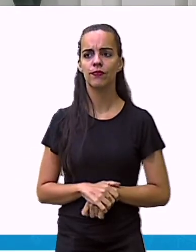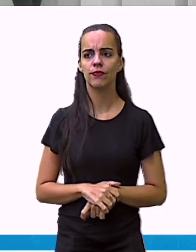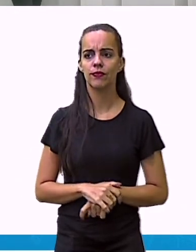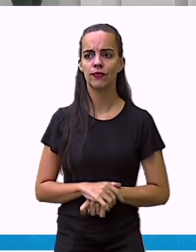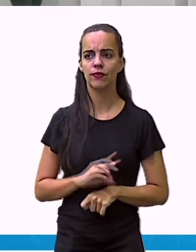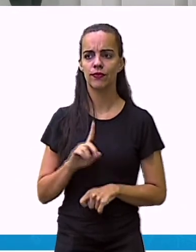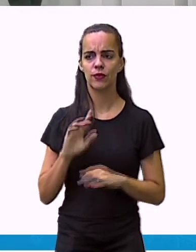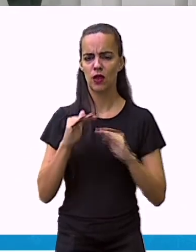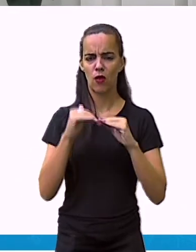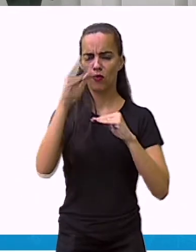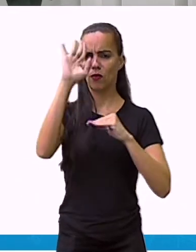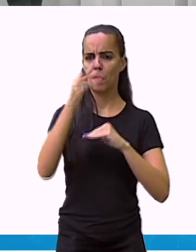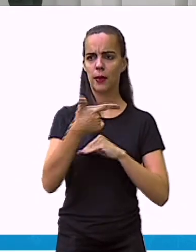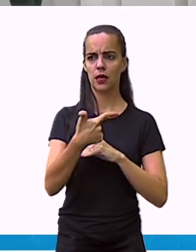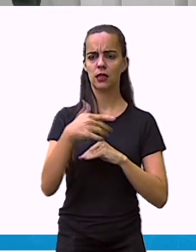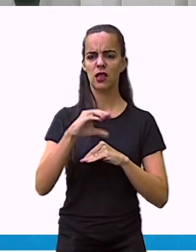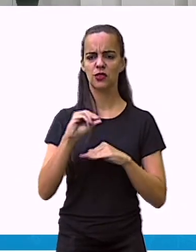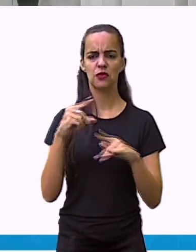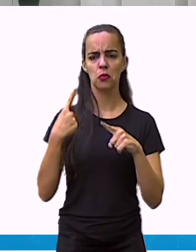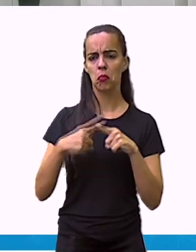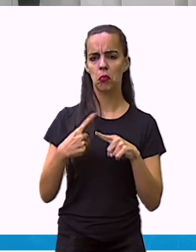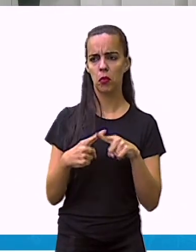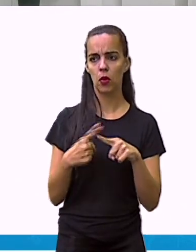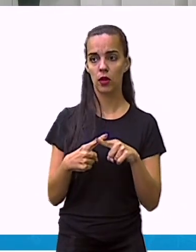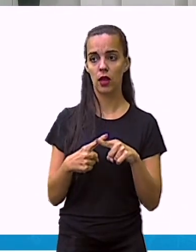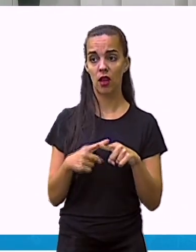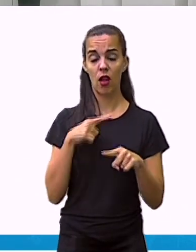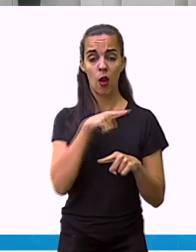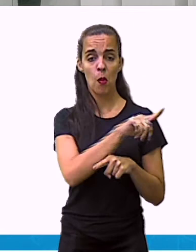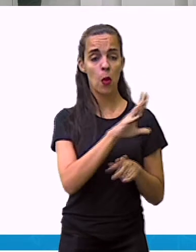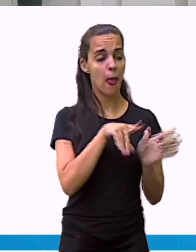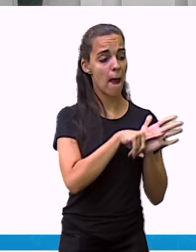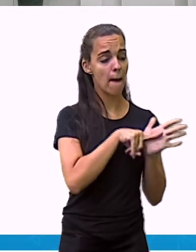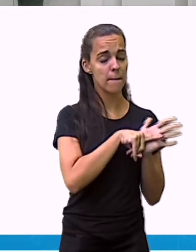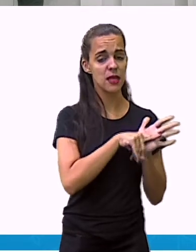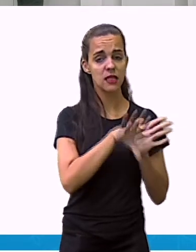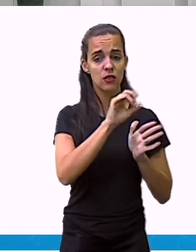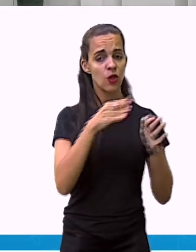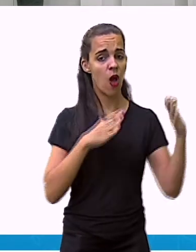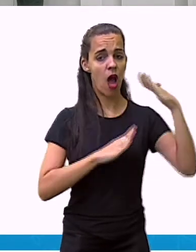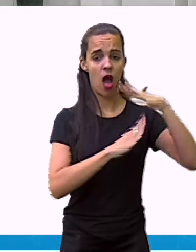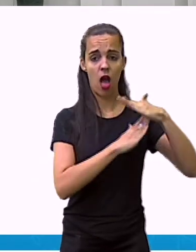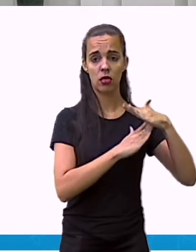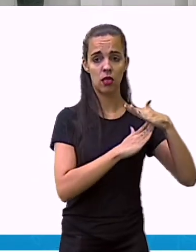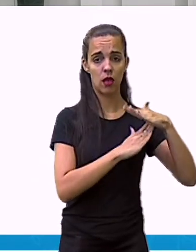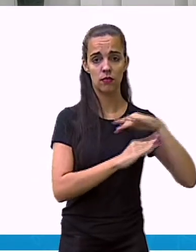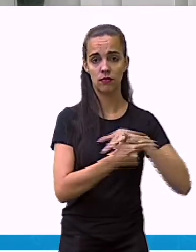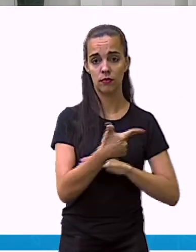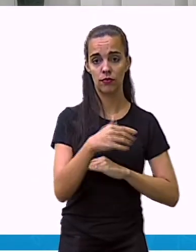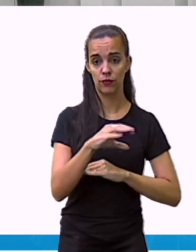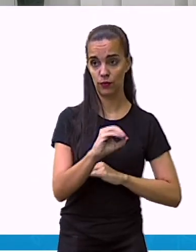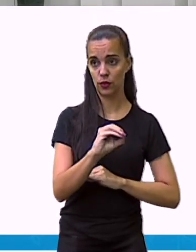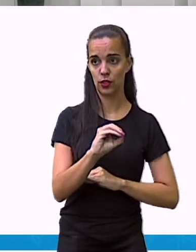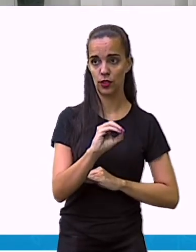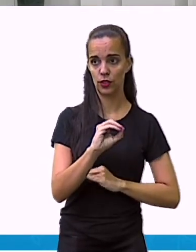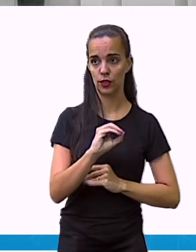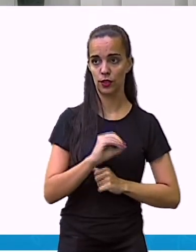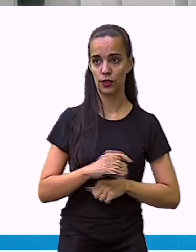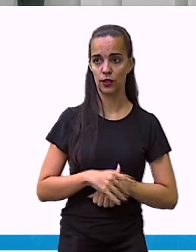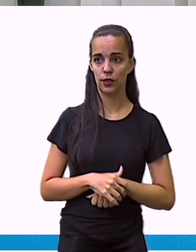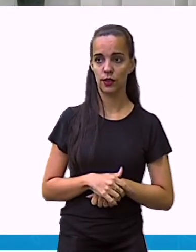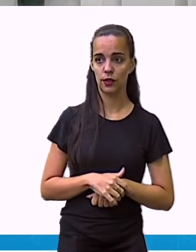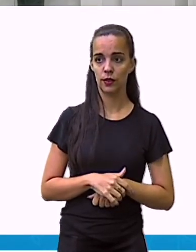vou passar de 20, por quê? Porque a nossa pesquisa aqui, olha, se vocês observarem, eu não vou